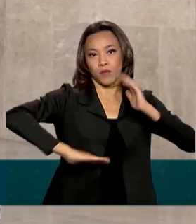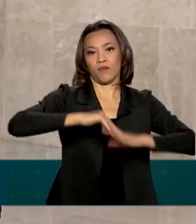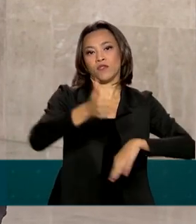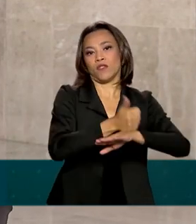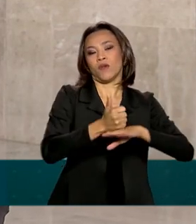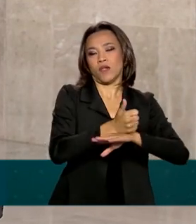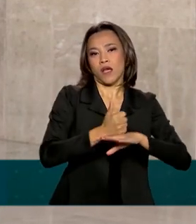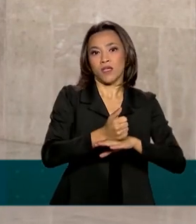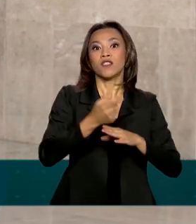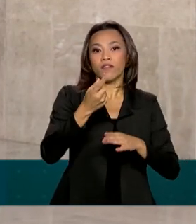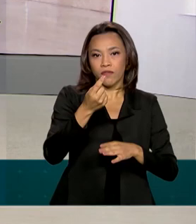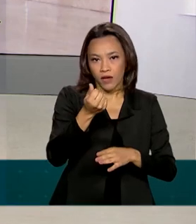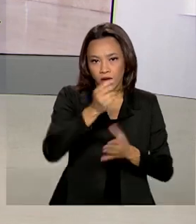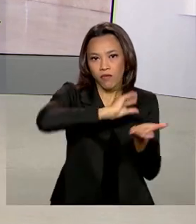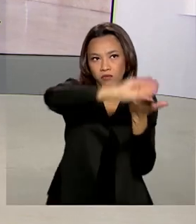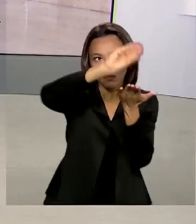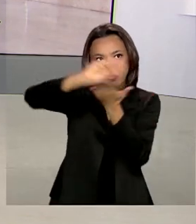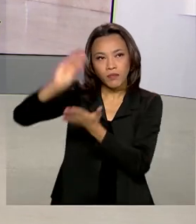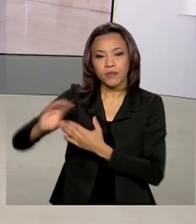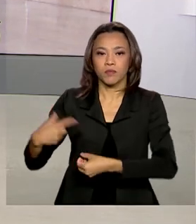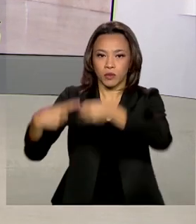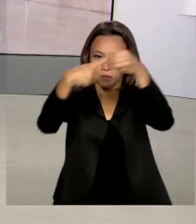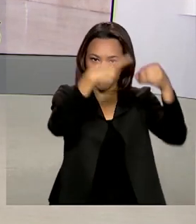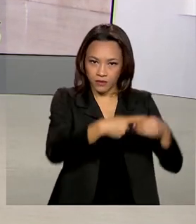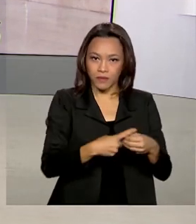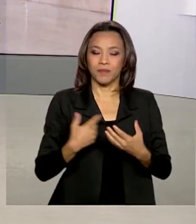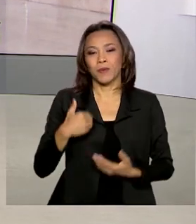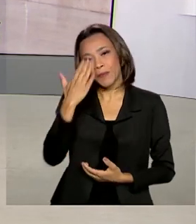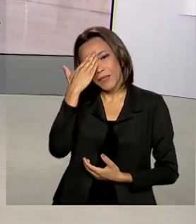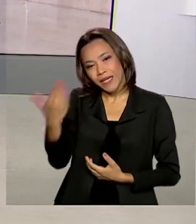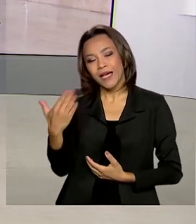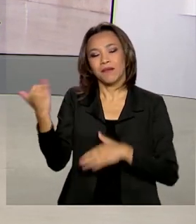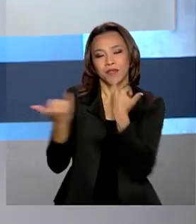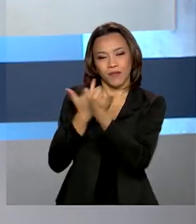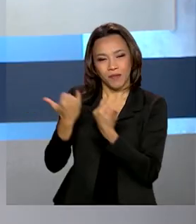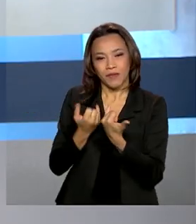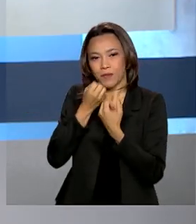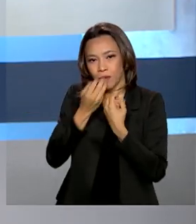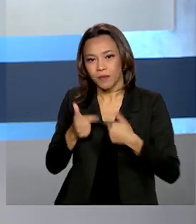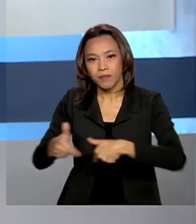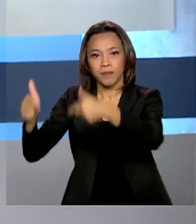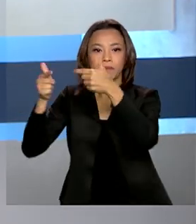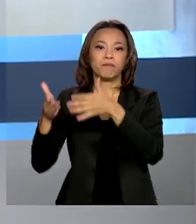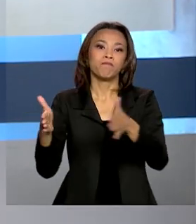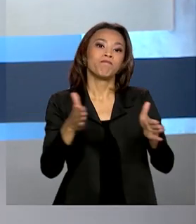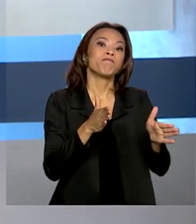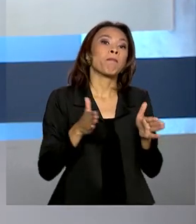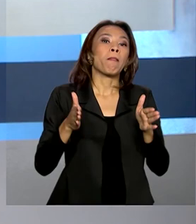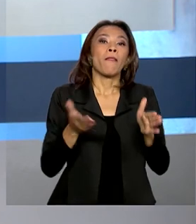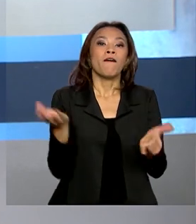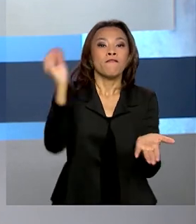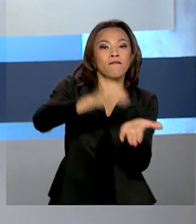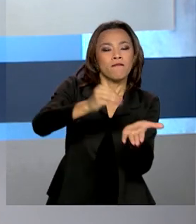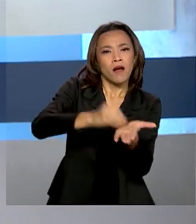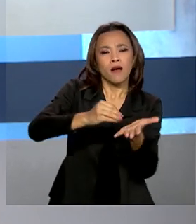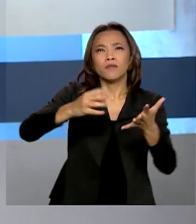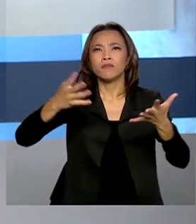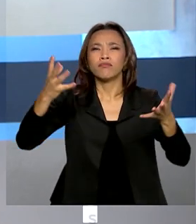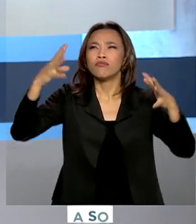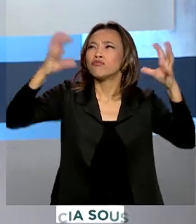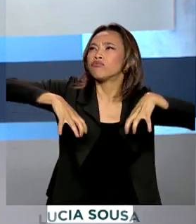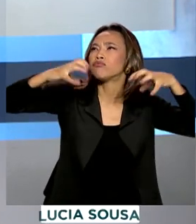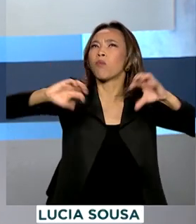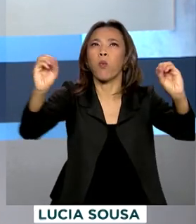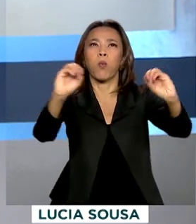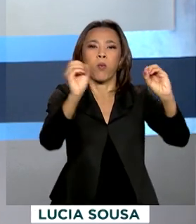municípios no ano que vem. Renata. Obrigada pelas informações, Márcia. Bom trabalho para você. Com a falta de chuvas em algumas regiões do